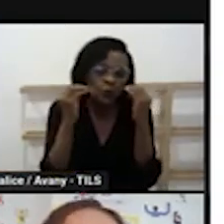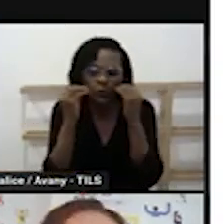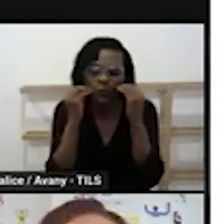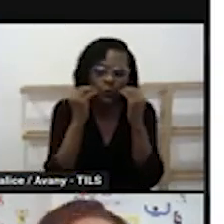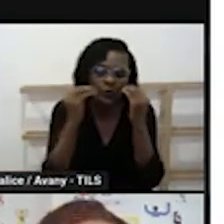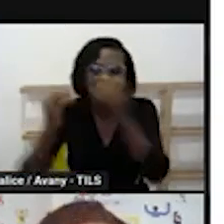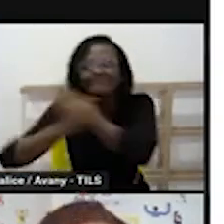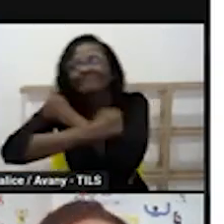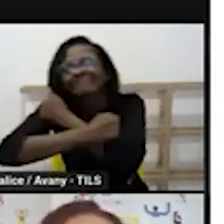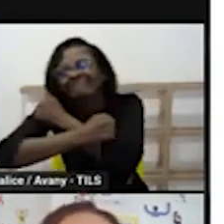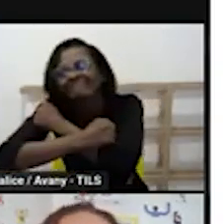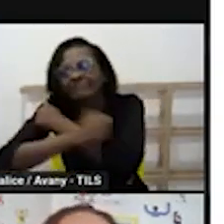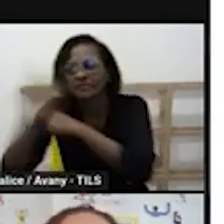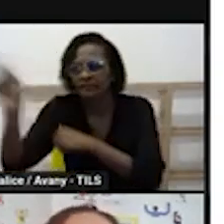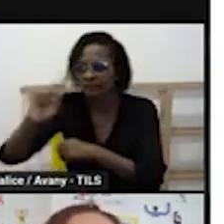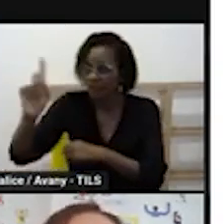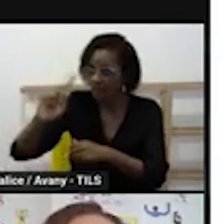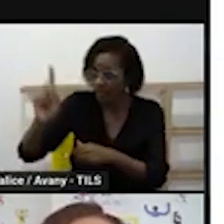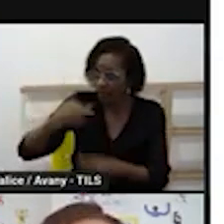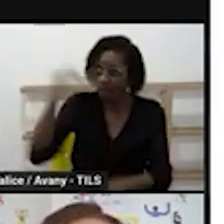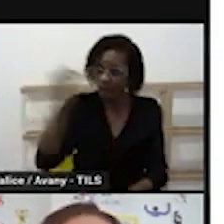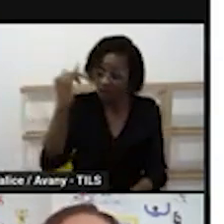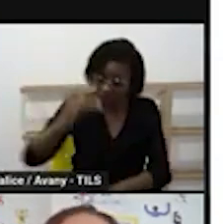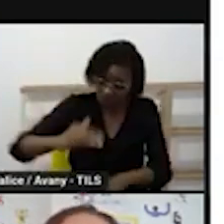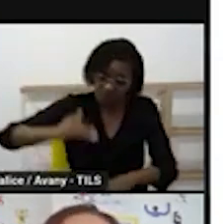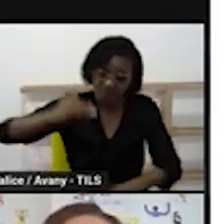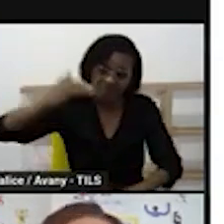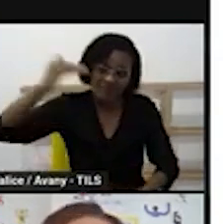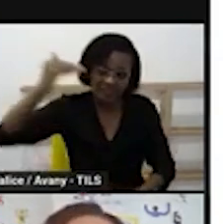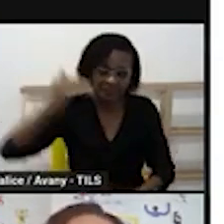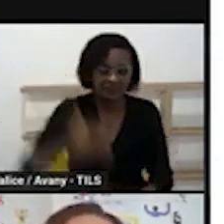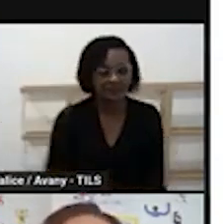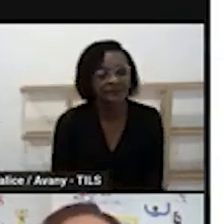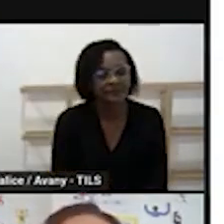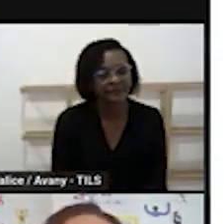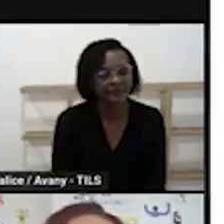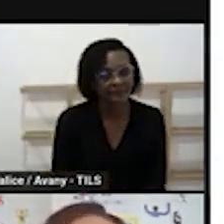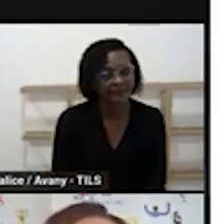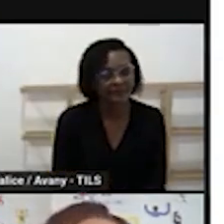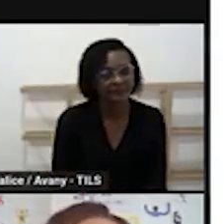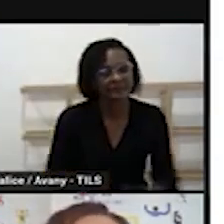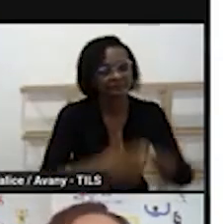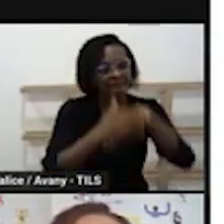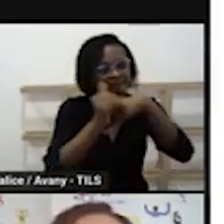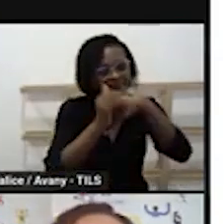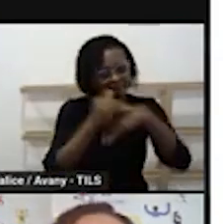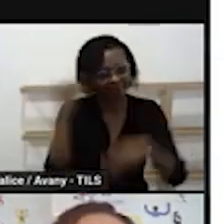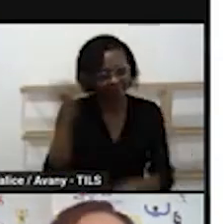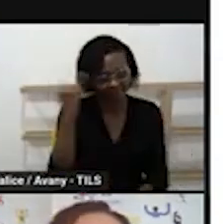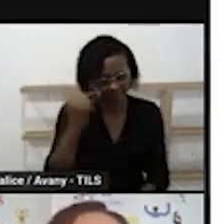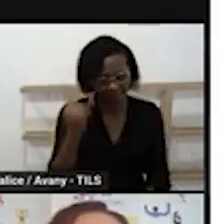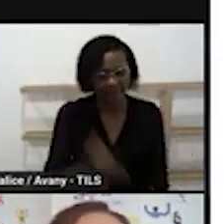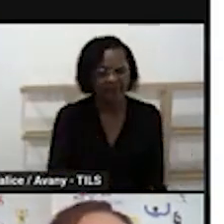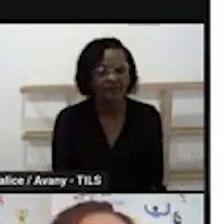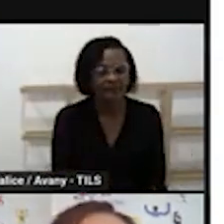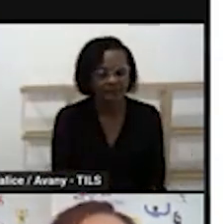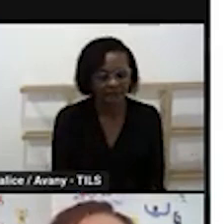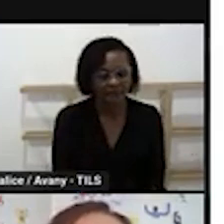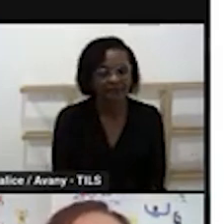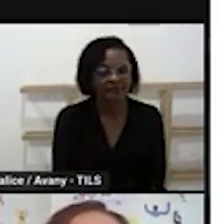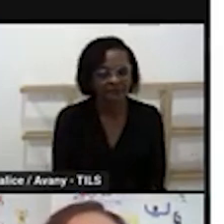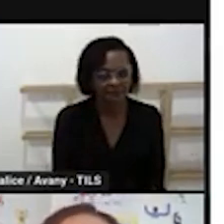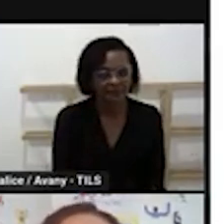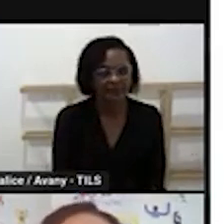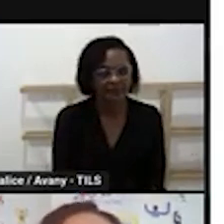além desse acolhimento né desse abraço desse beijo desse carinho então a gente vai ver daqui a pouco como é que que é